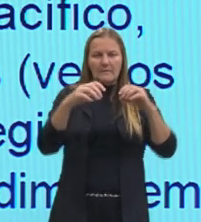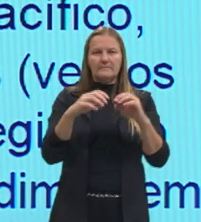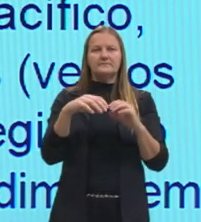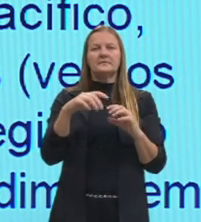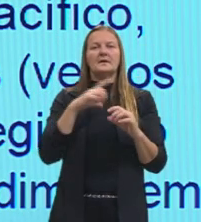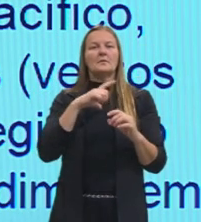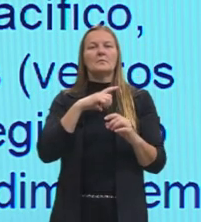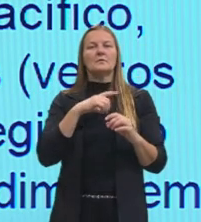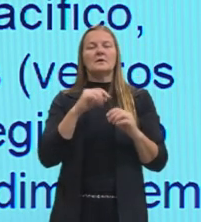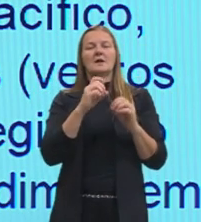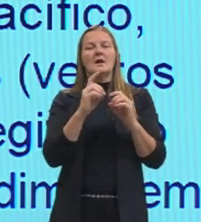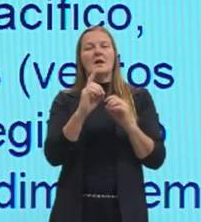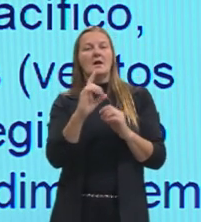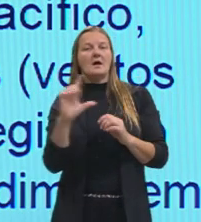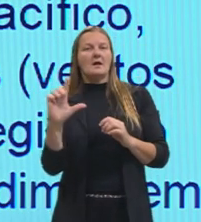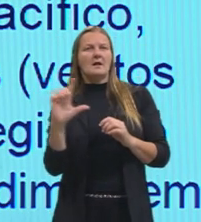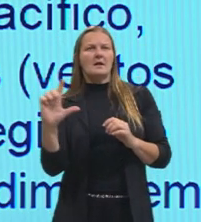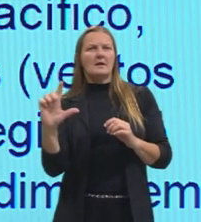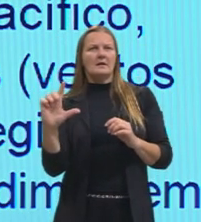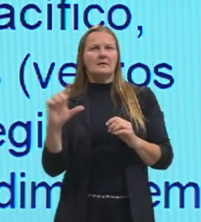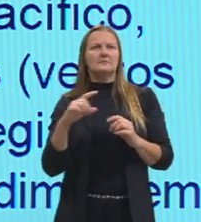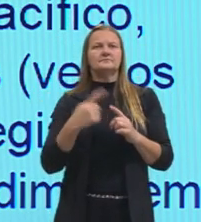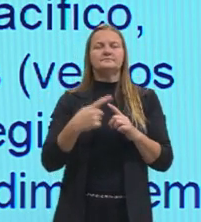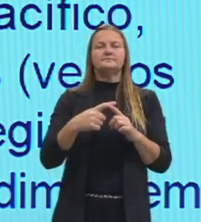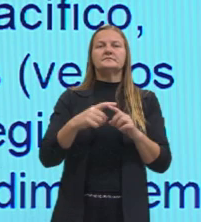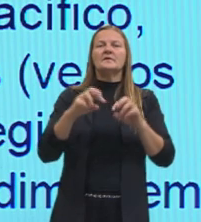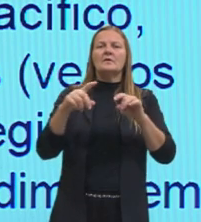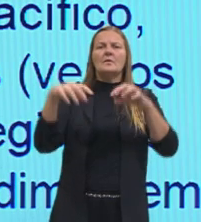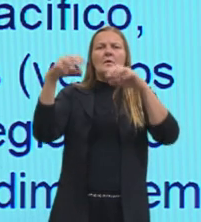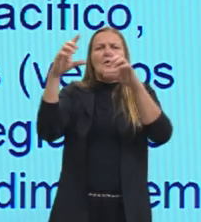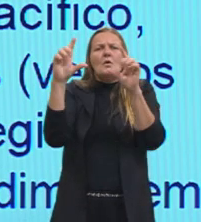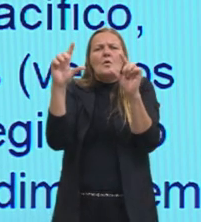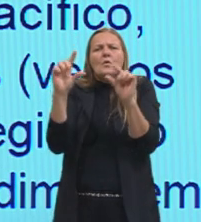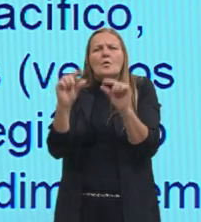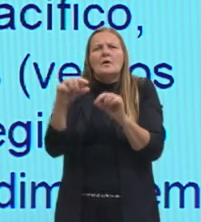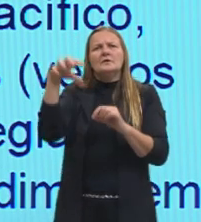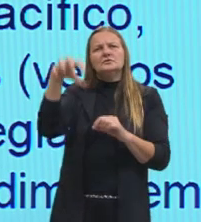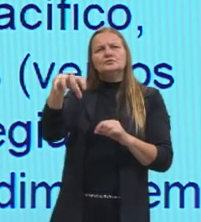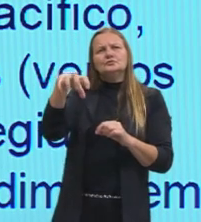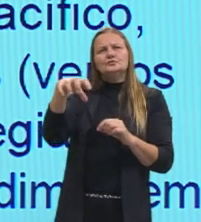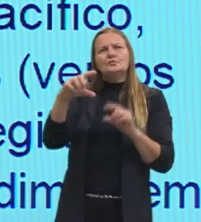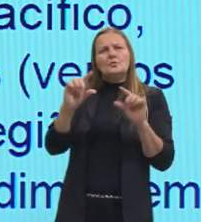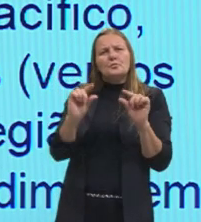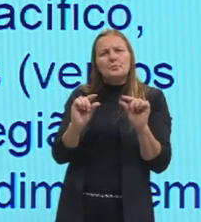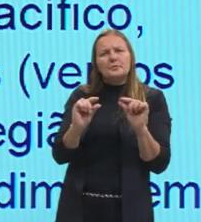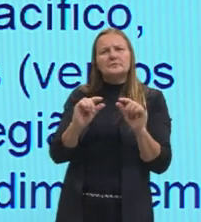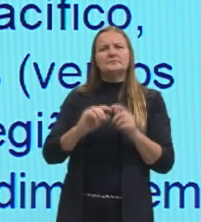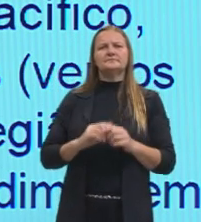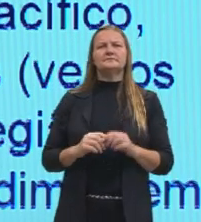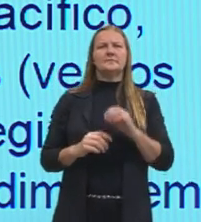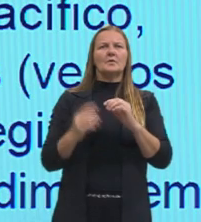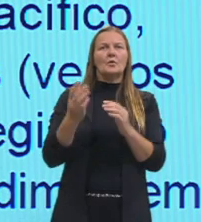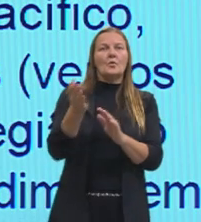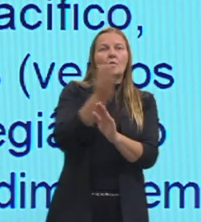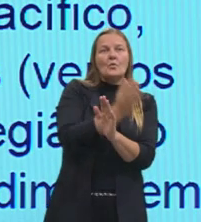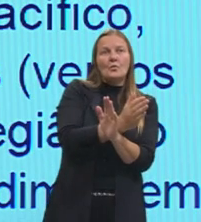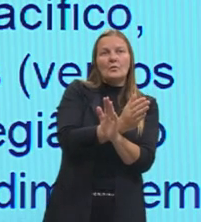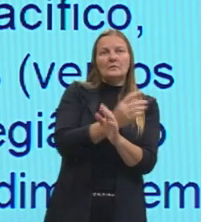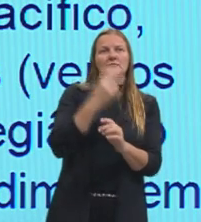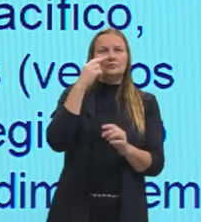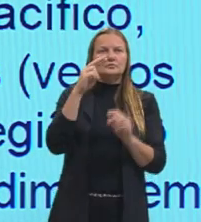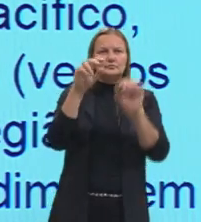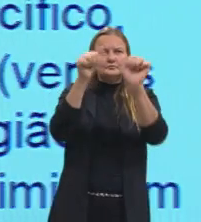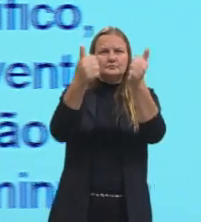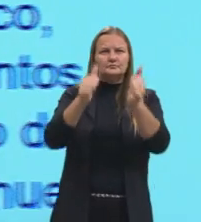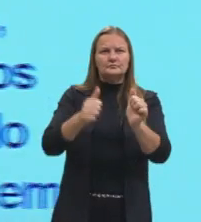ter uma redução de, de, de chuvas, aquela questão toda. O que que acontece aqui do lado, ó, vou mostrar pra vocês aqui do